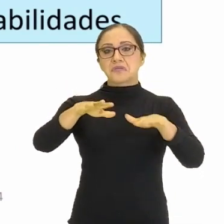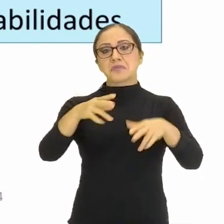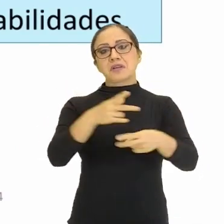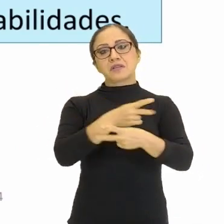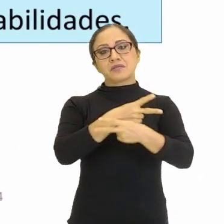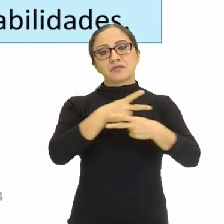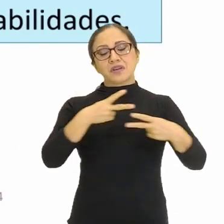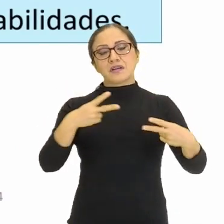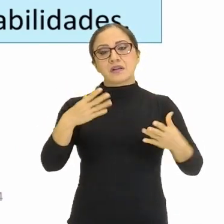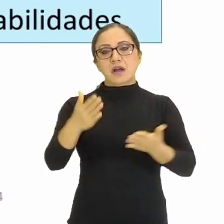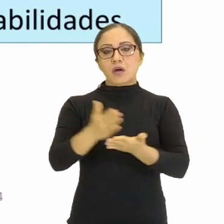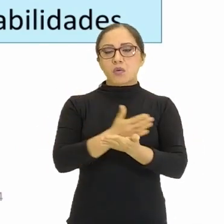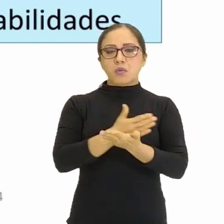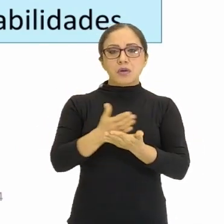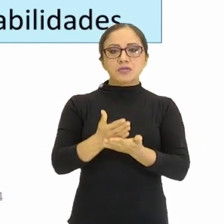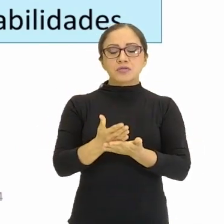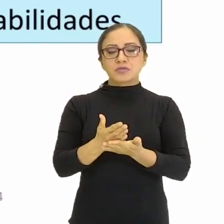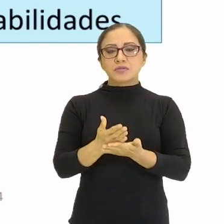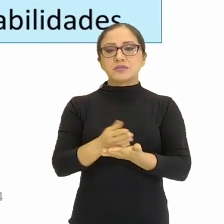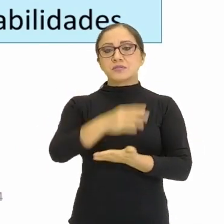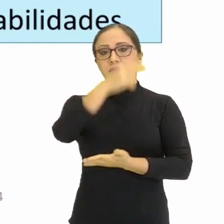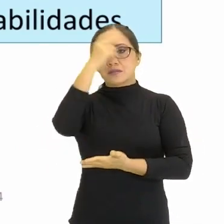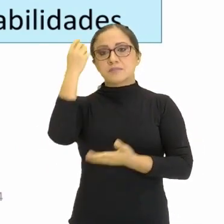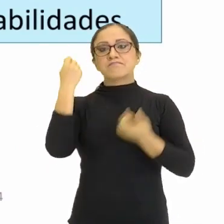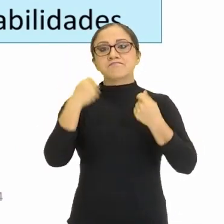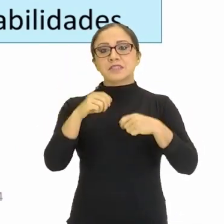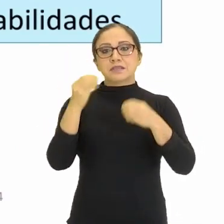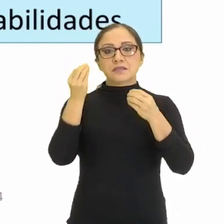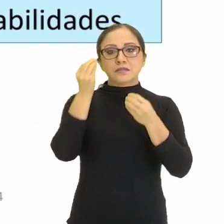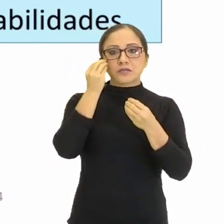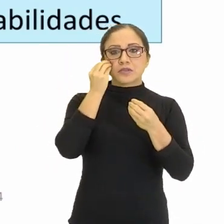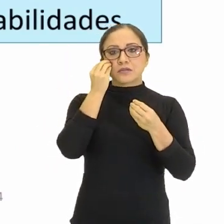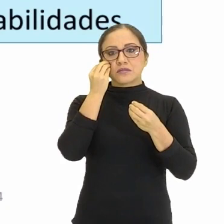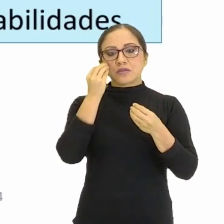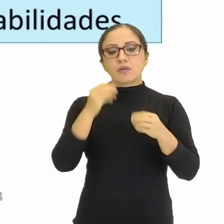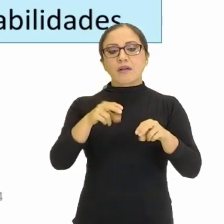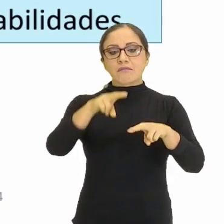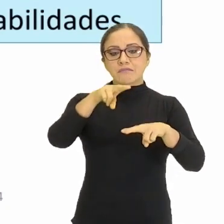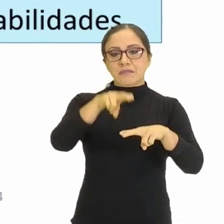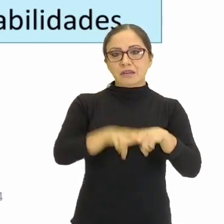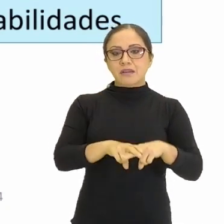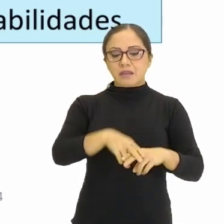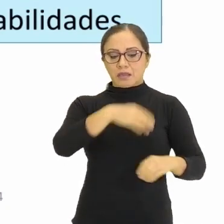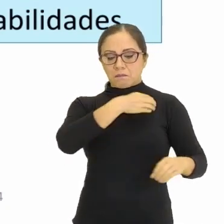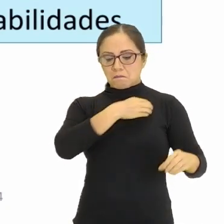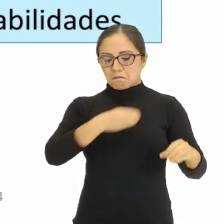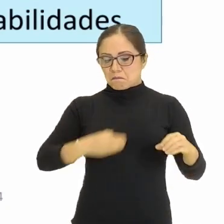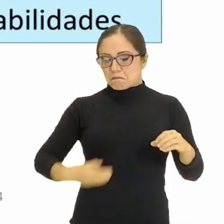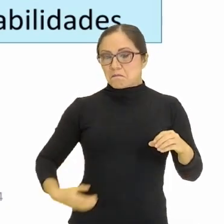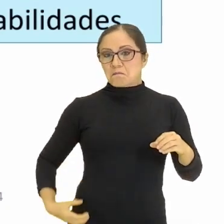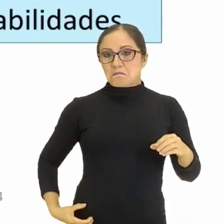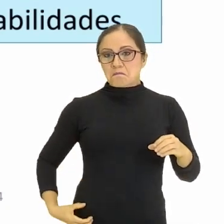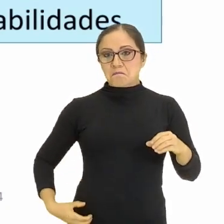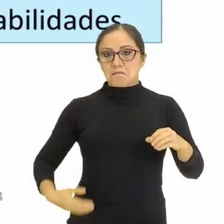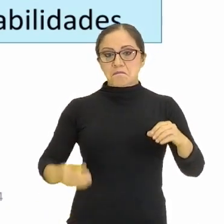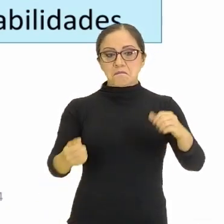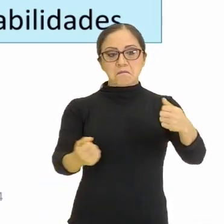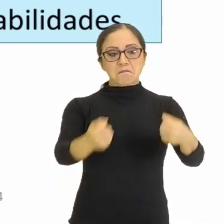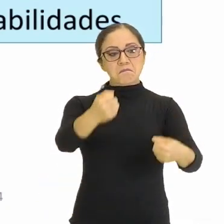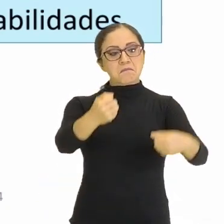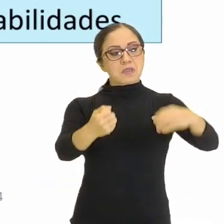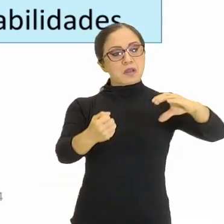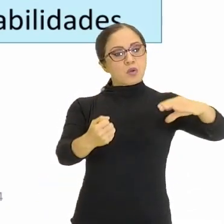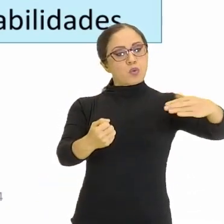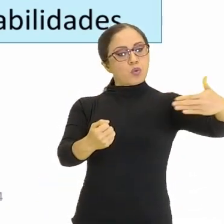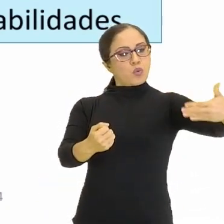coisas que ela precisa observar dentro do carro. Então ela senta, coloca o cinto, ela tem que ajustar os retrovisores, ela